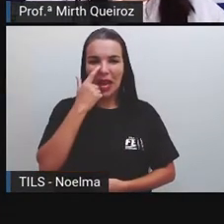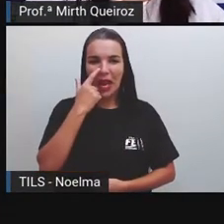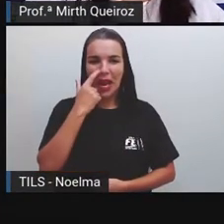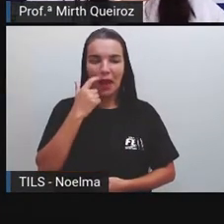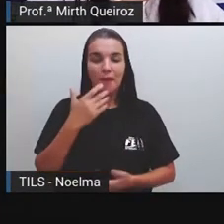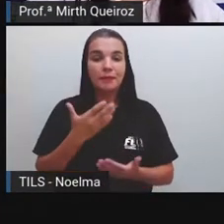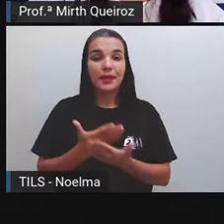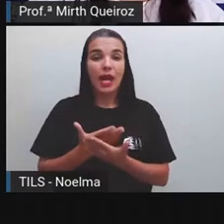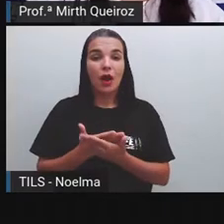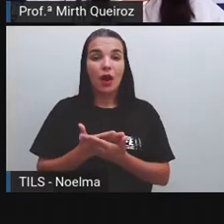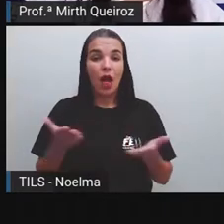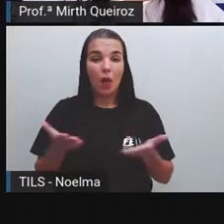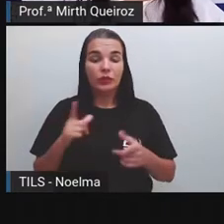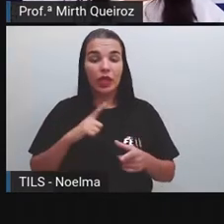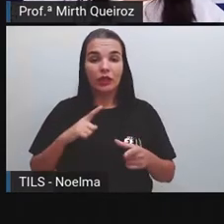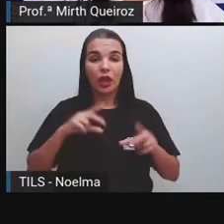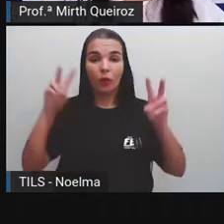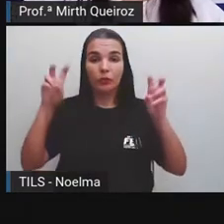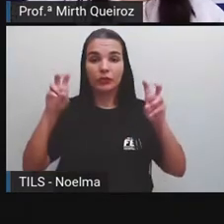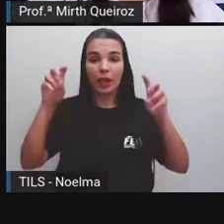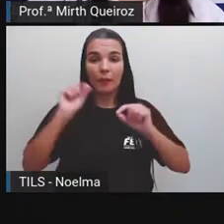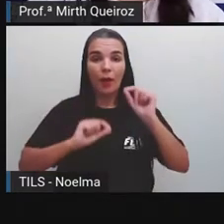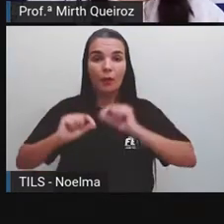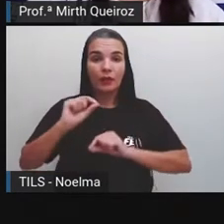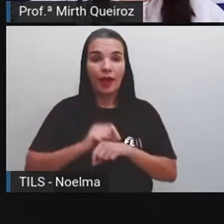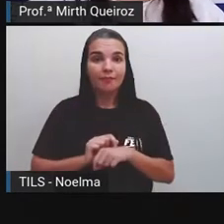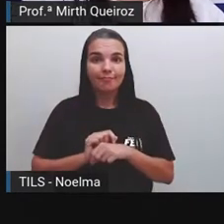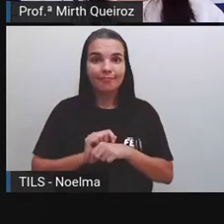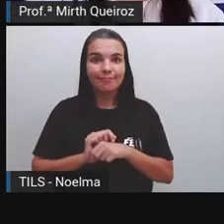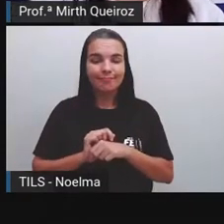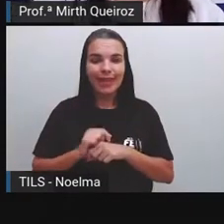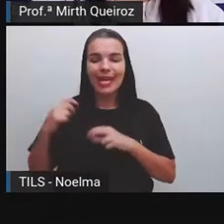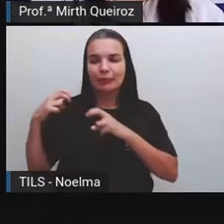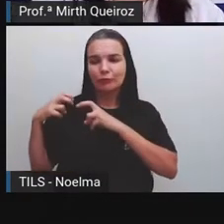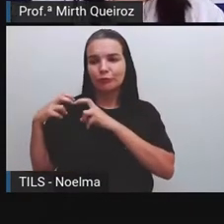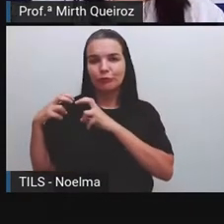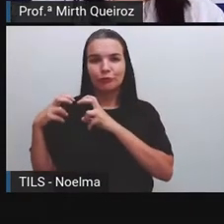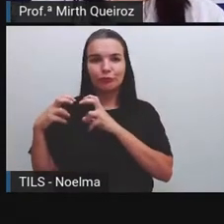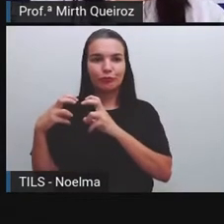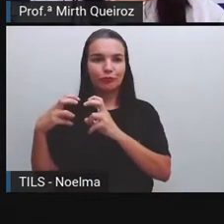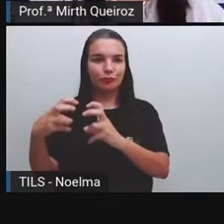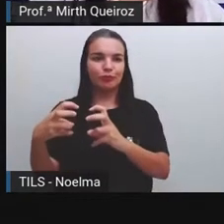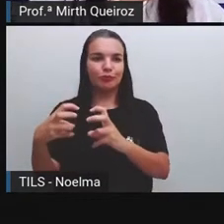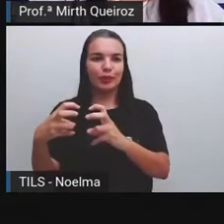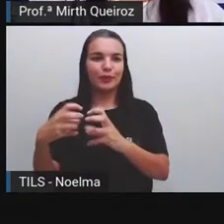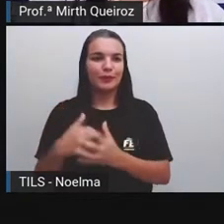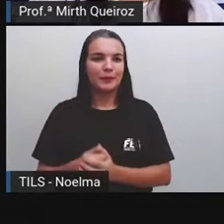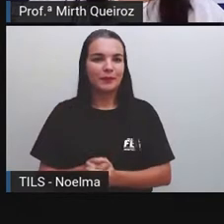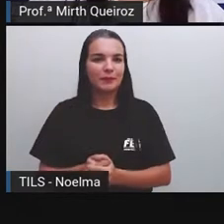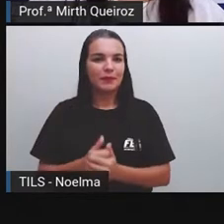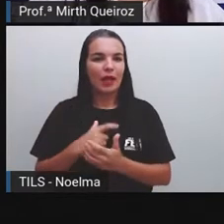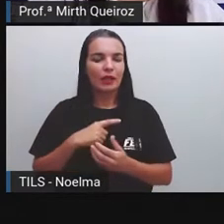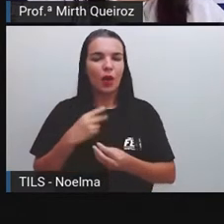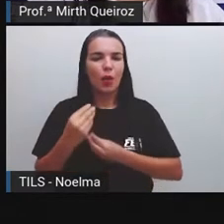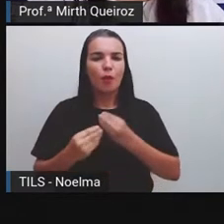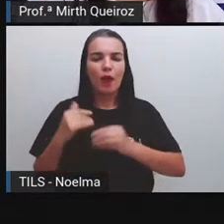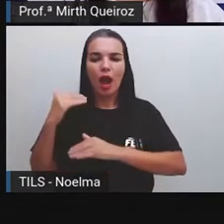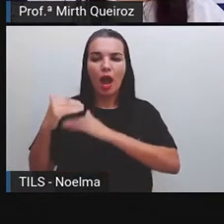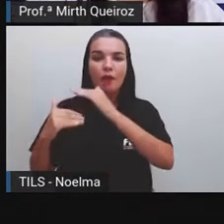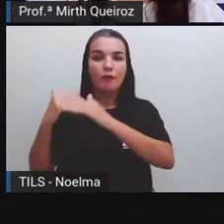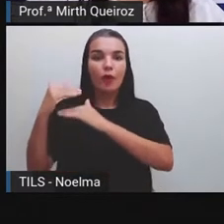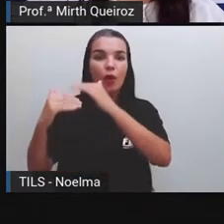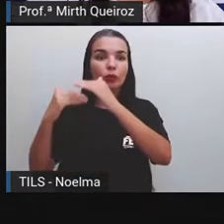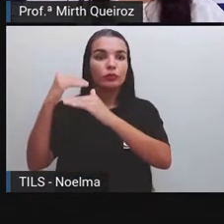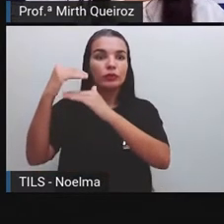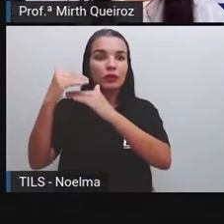Na aula de hoje nós falaremos sobre o quê? Sobre os meios de transporte. Nós vamos falar sobre a evolução dos